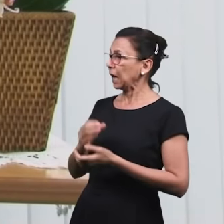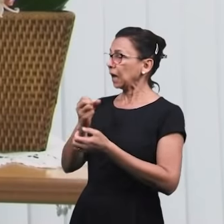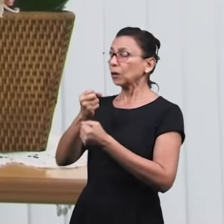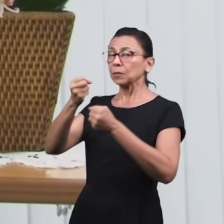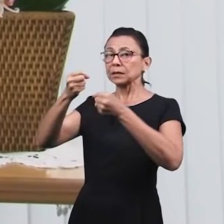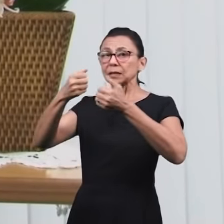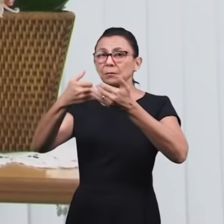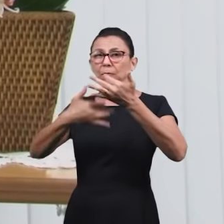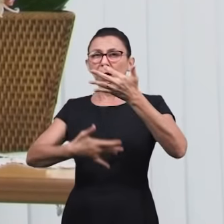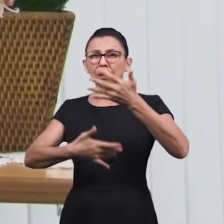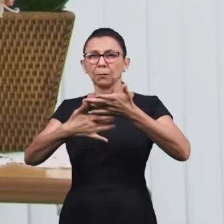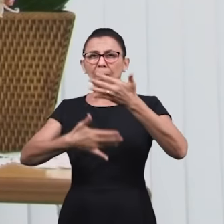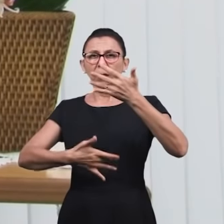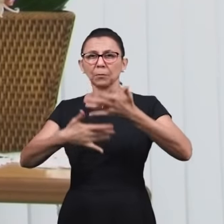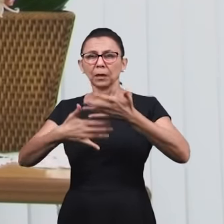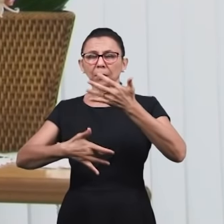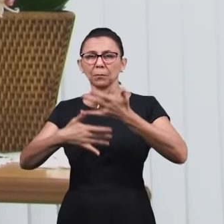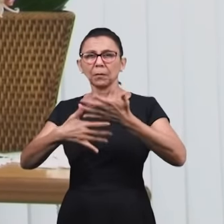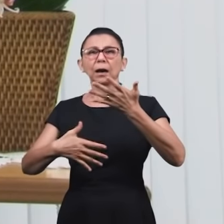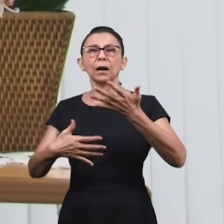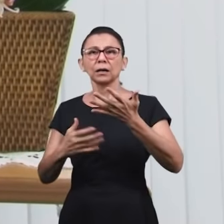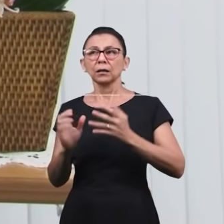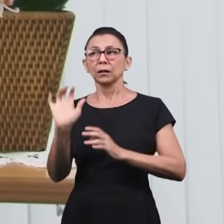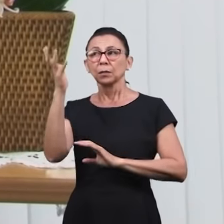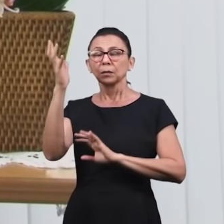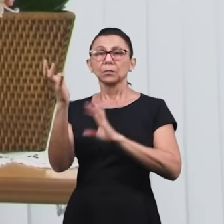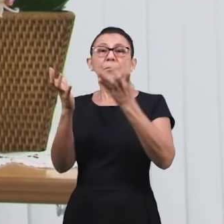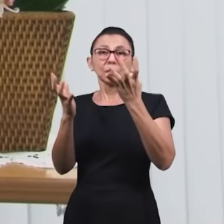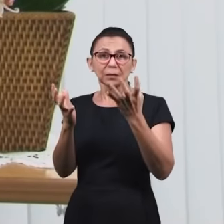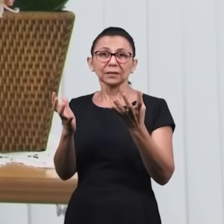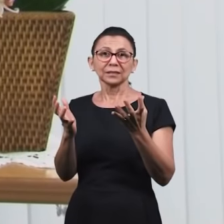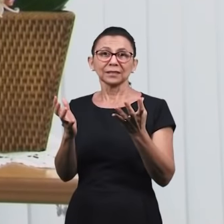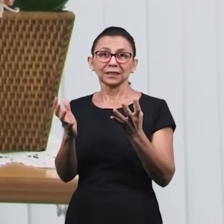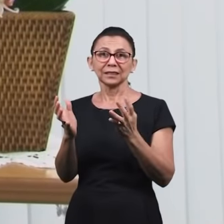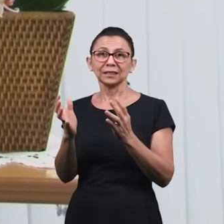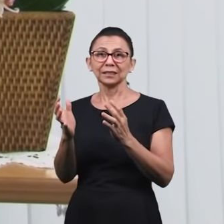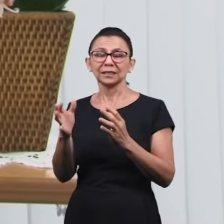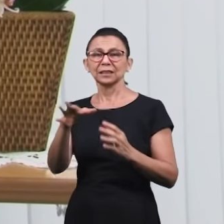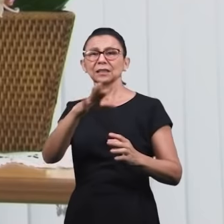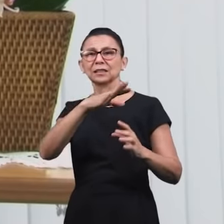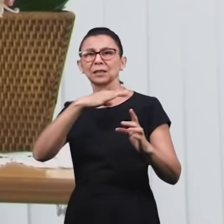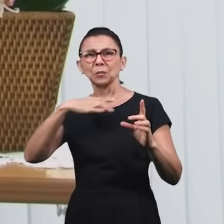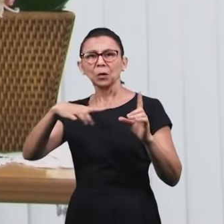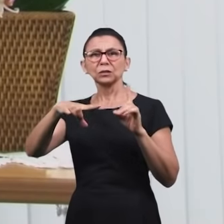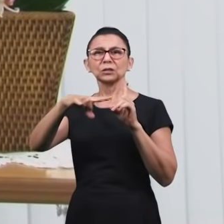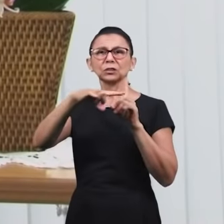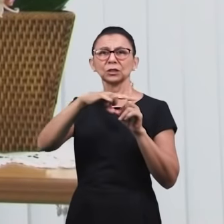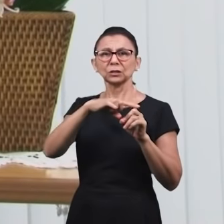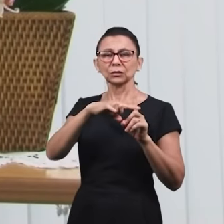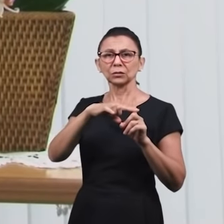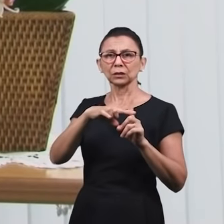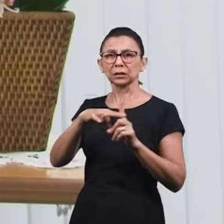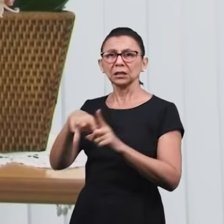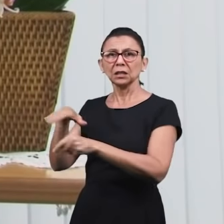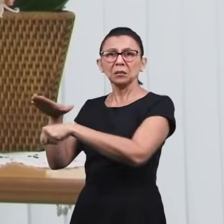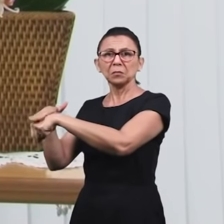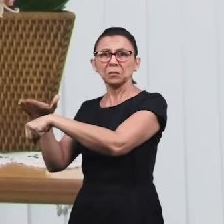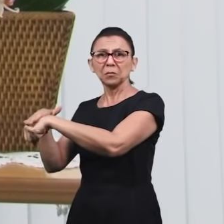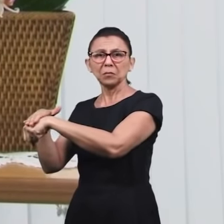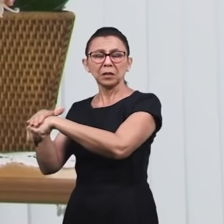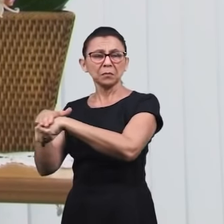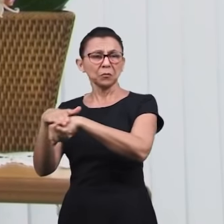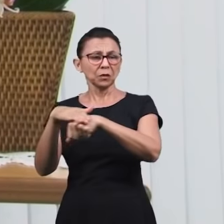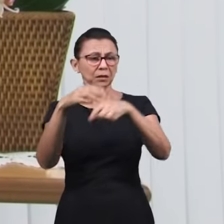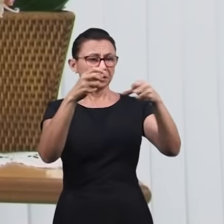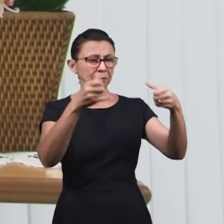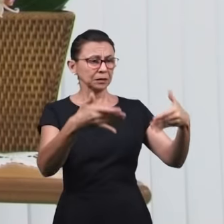começaram a relatar os acontecimentos acerca de Jesus. E o Senhor, ele mesmo, foi-os esclarecendo acerca